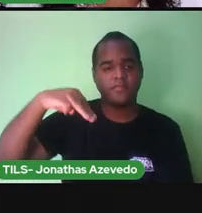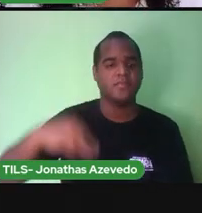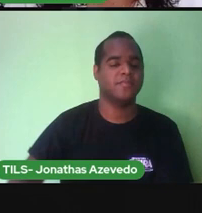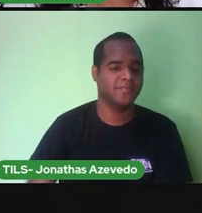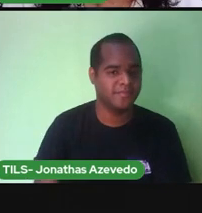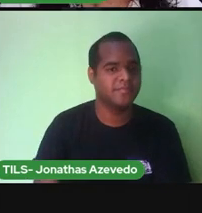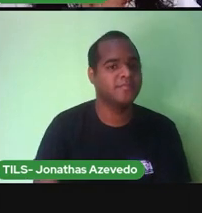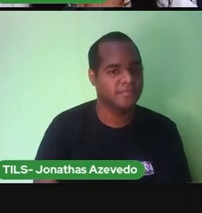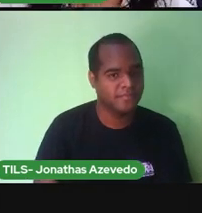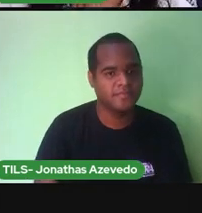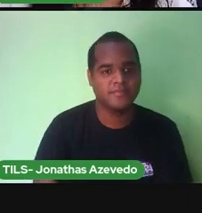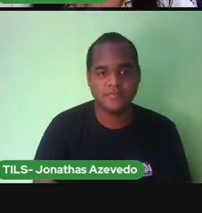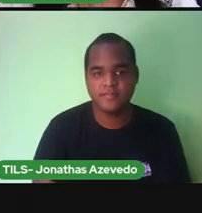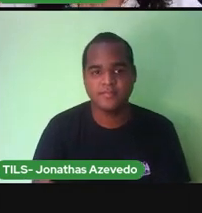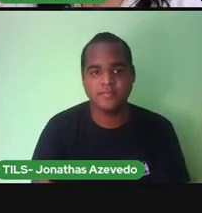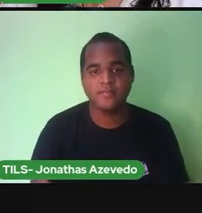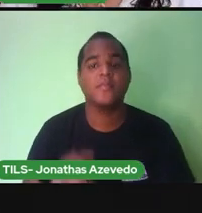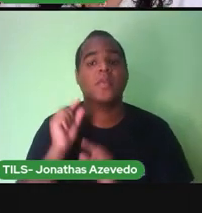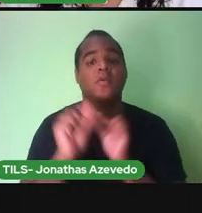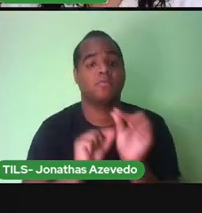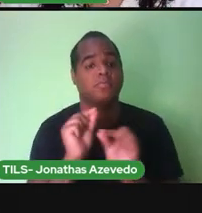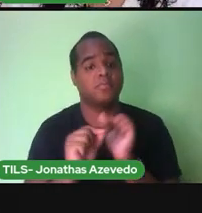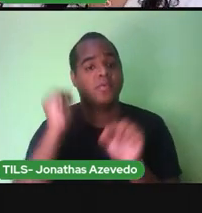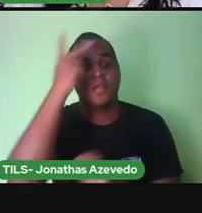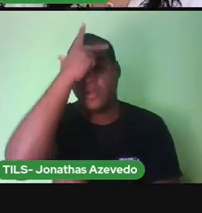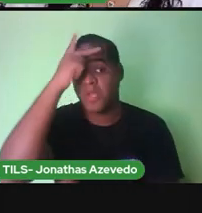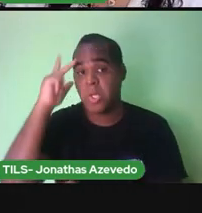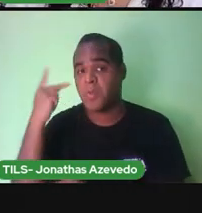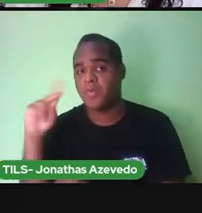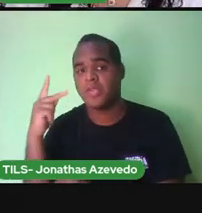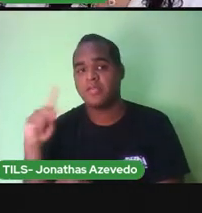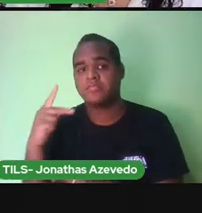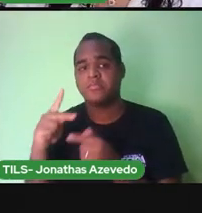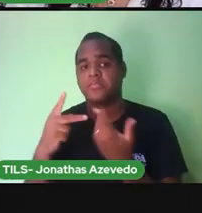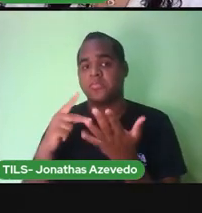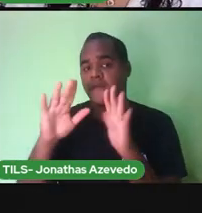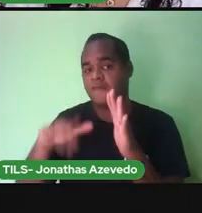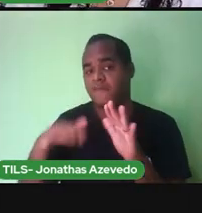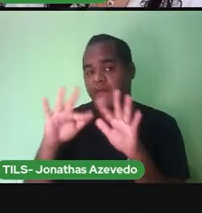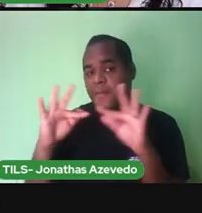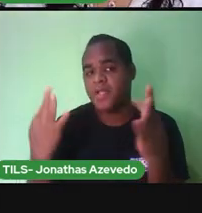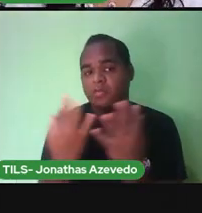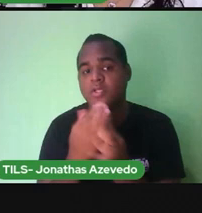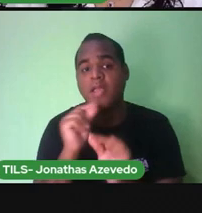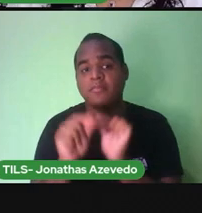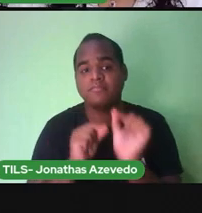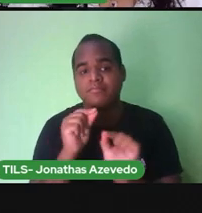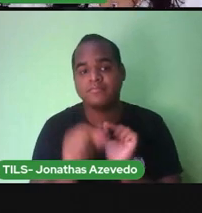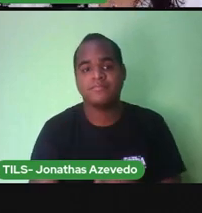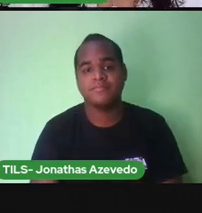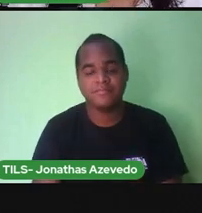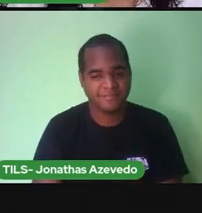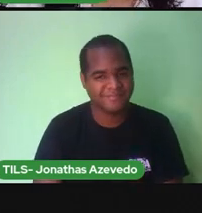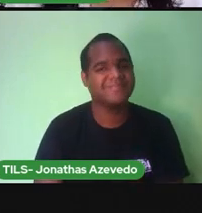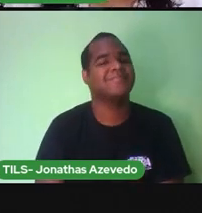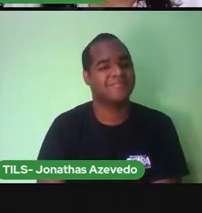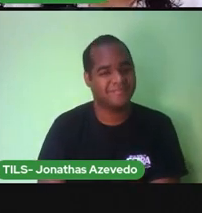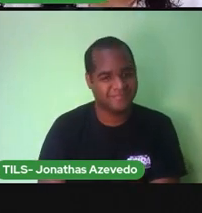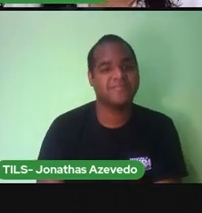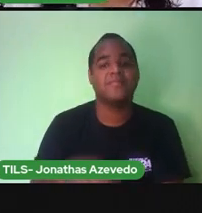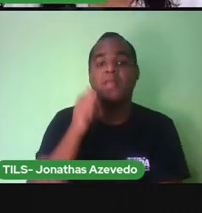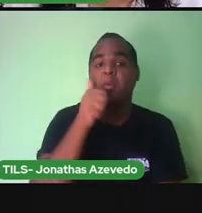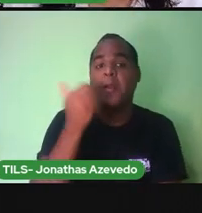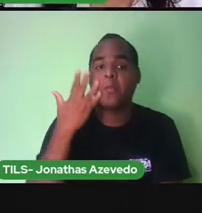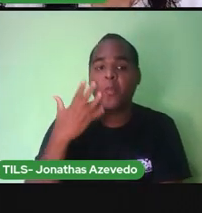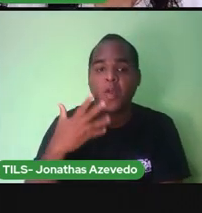E quem é a pessoa Mais baixa Dessa família A menina Qual o nome Da